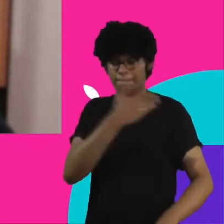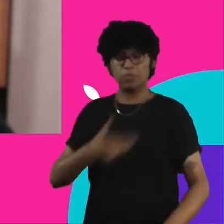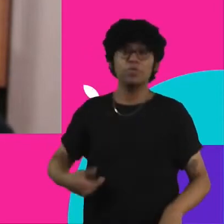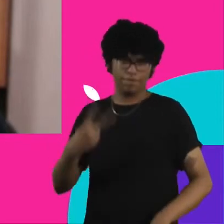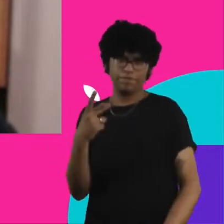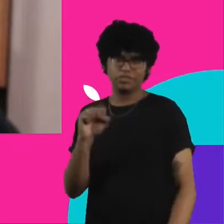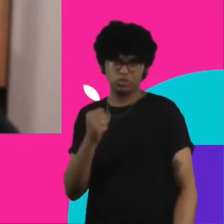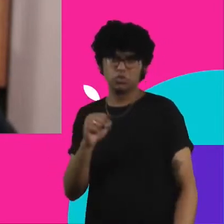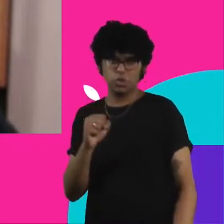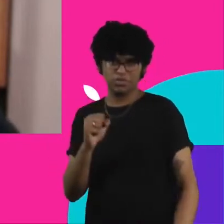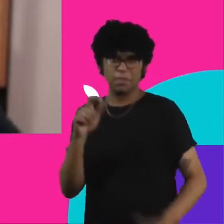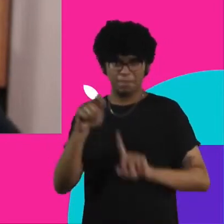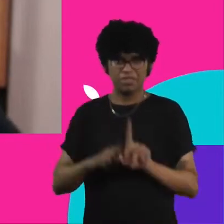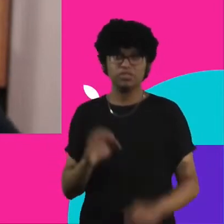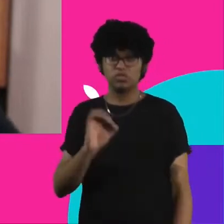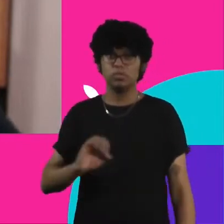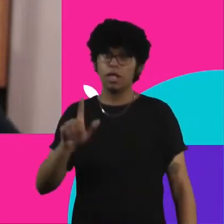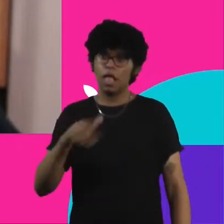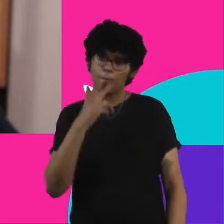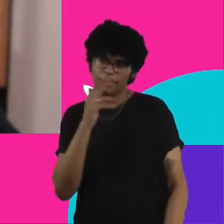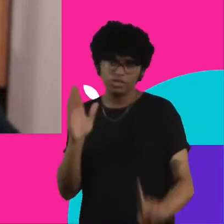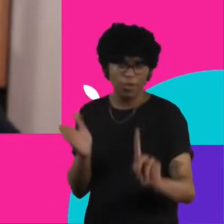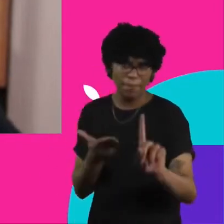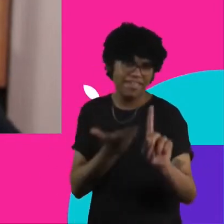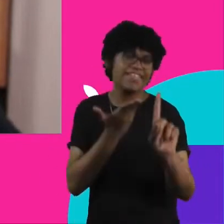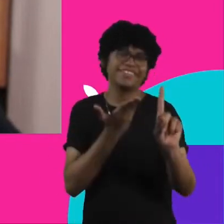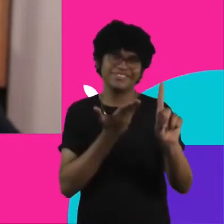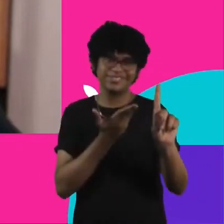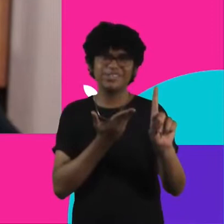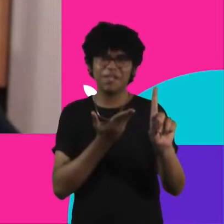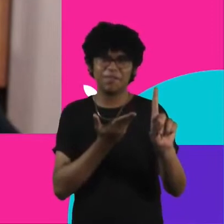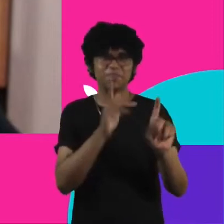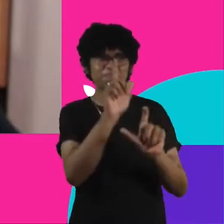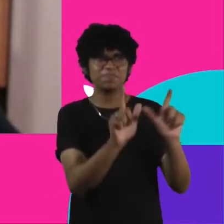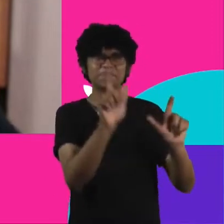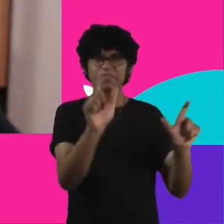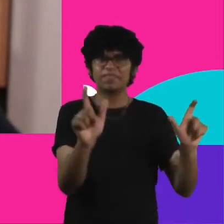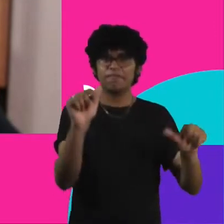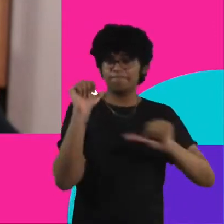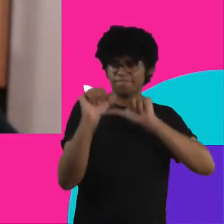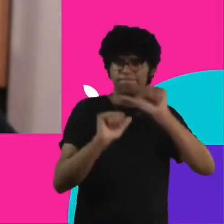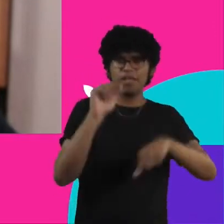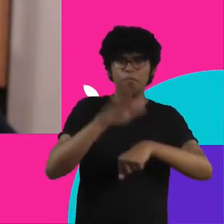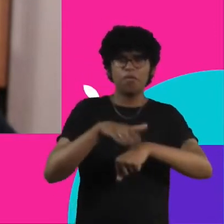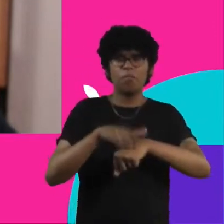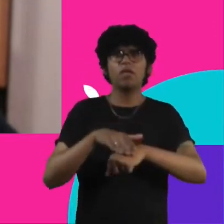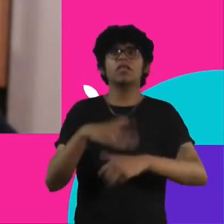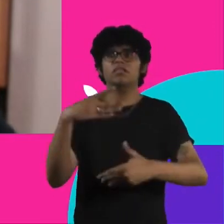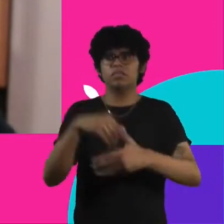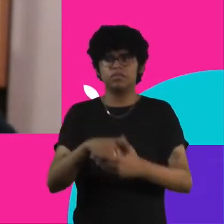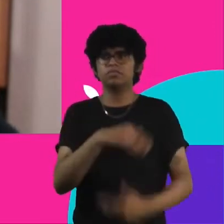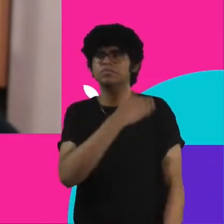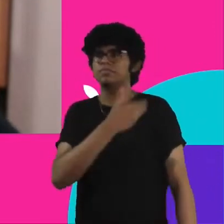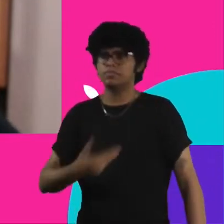então também é uma forma de homenagear essas pessoas que estão, de fato, fazendo a transformação no setor público,